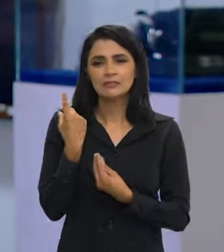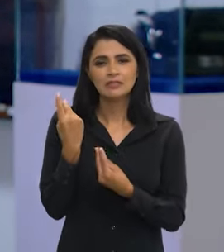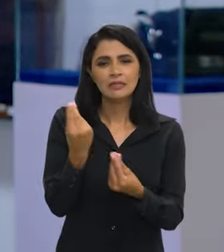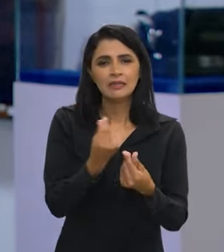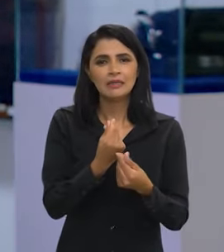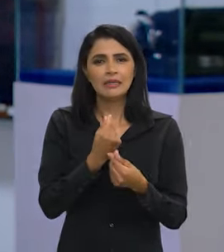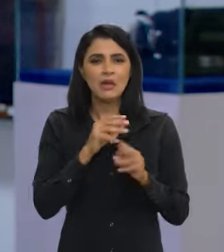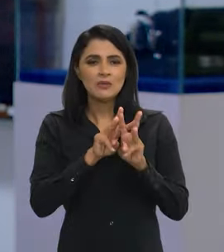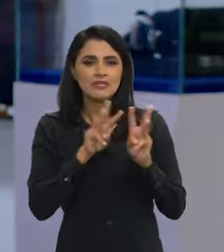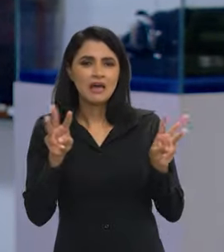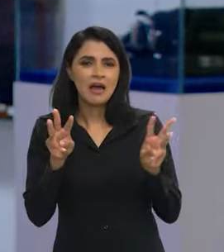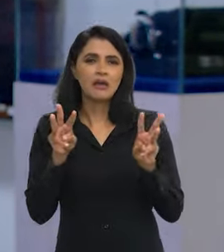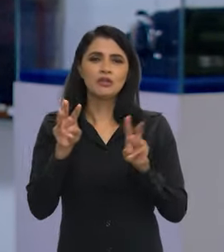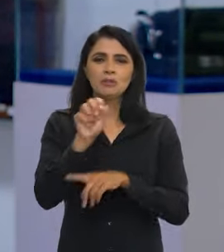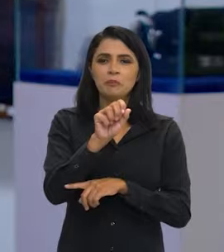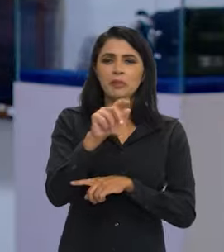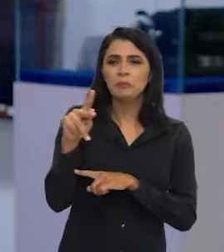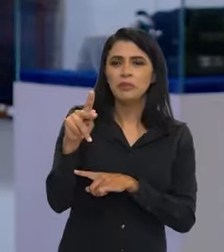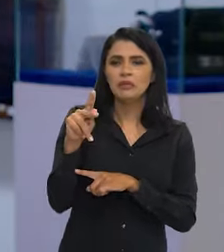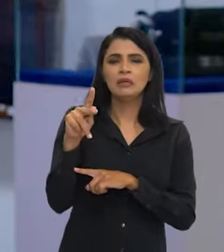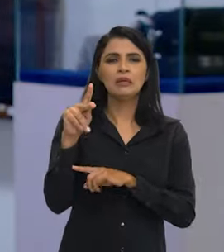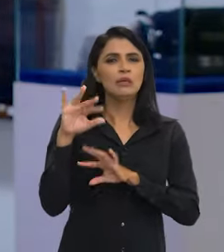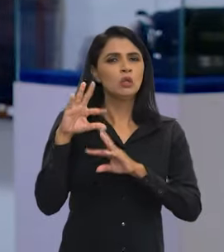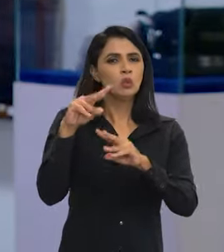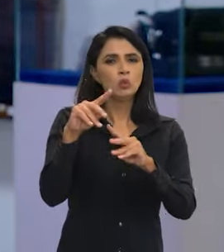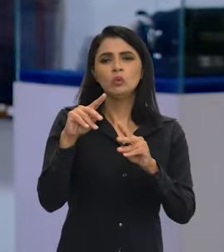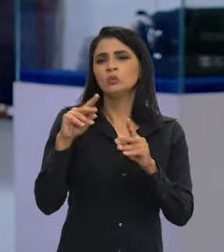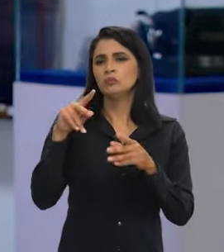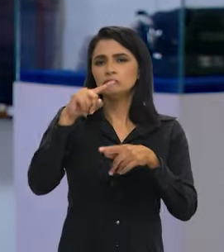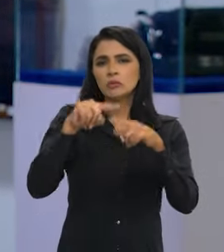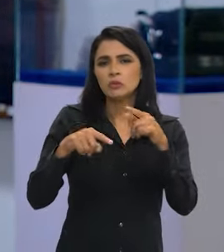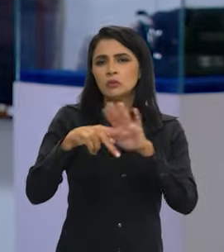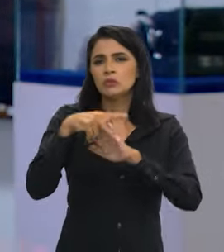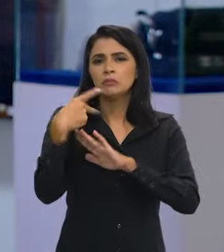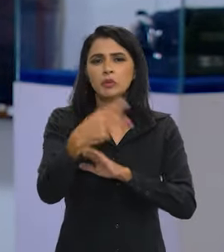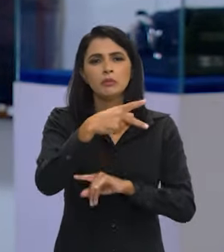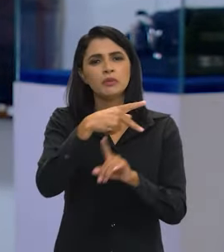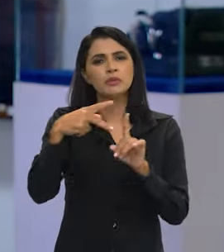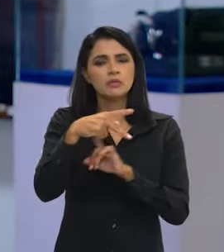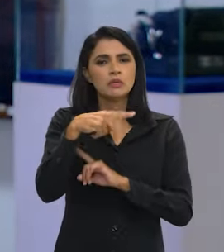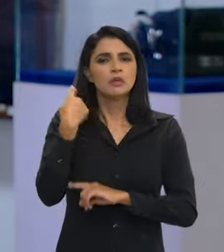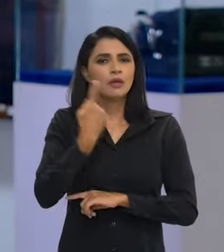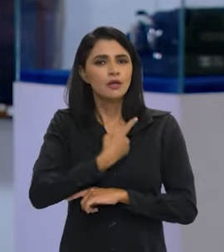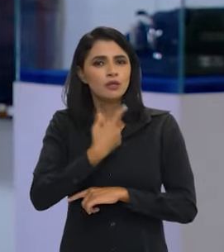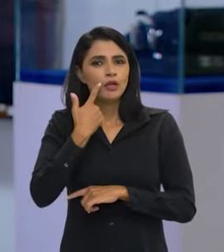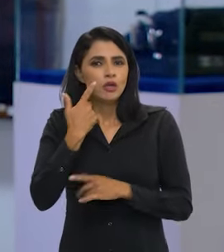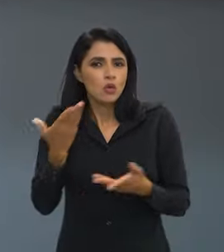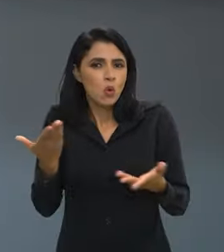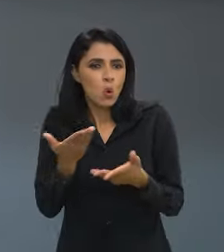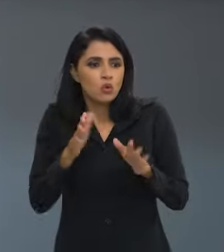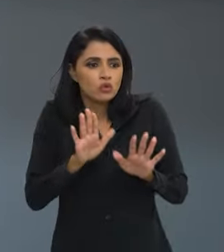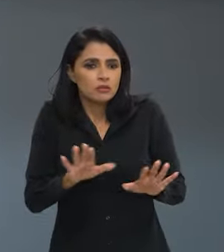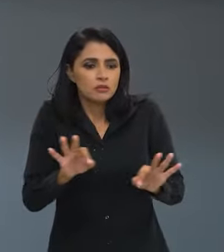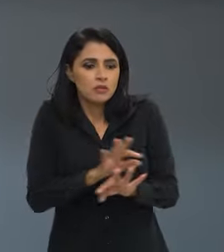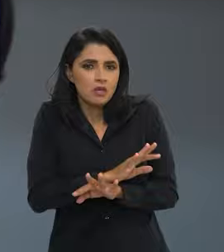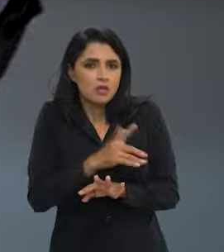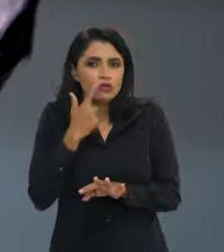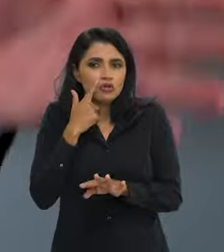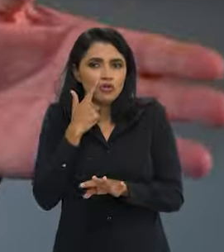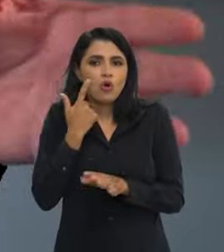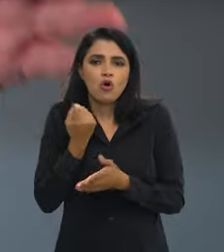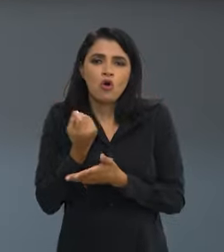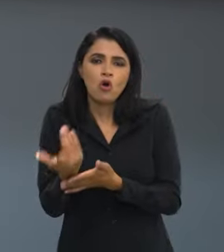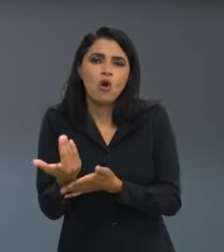muito alcance, nosso site, nosso aplicativo, tudo que o INSS faz. Eu acho que nós não podemos ficar,